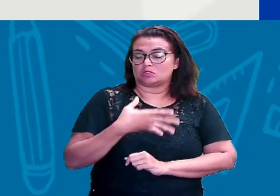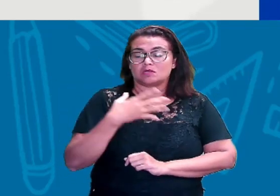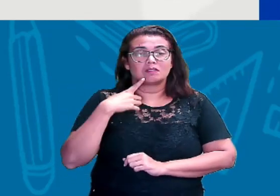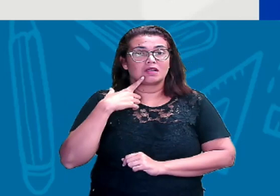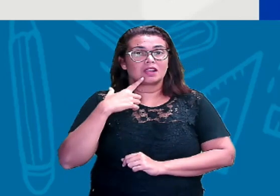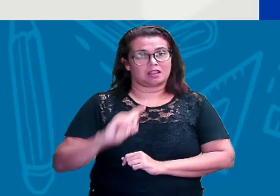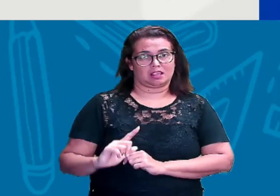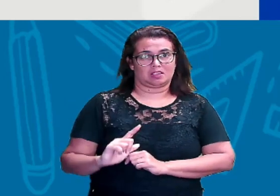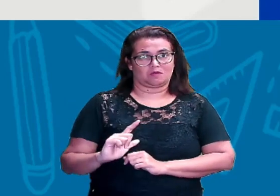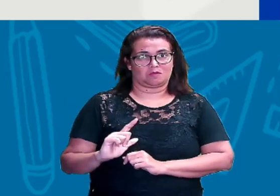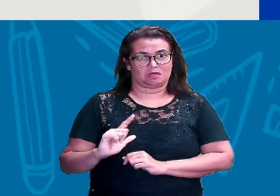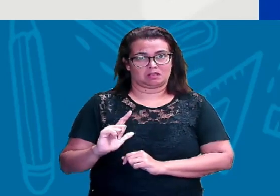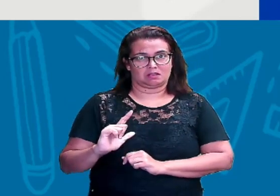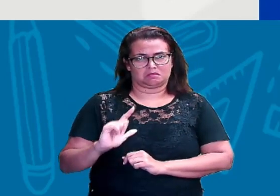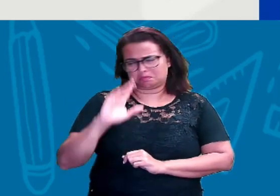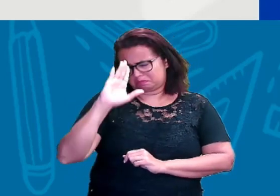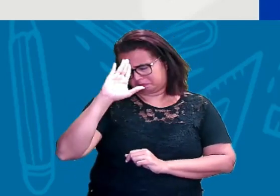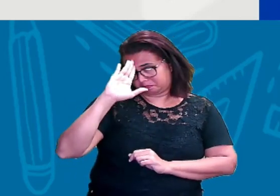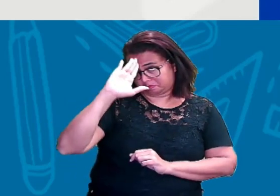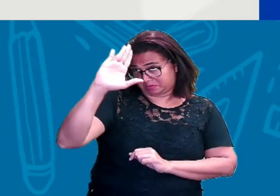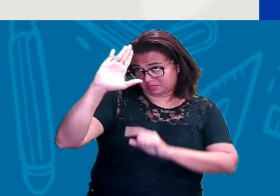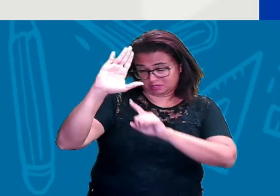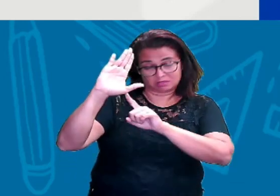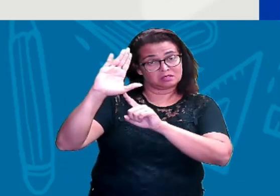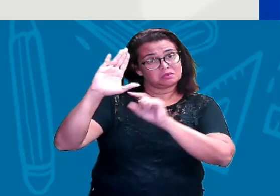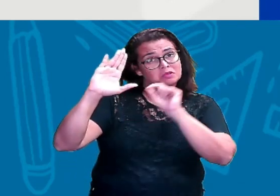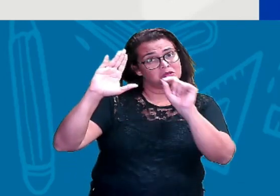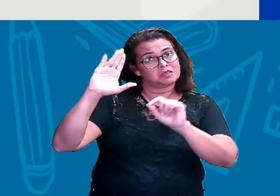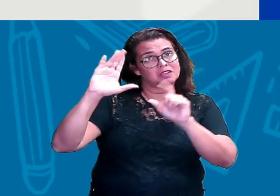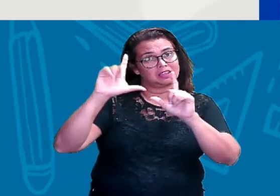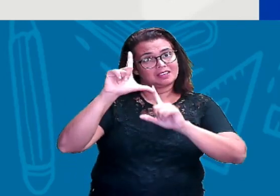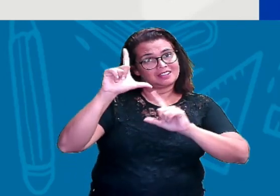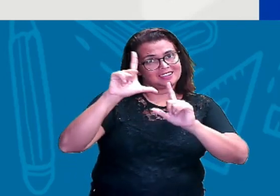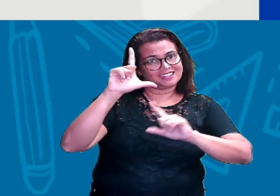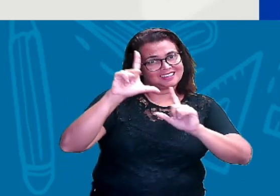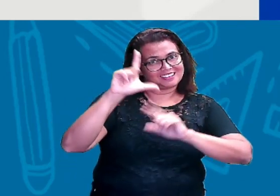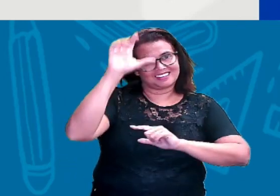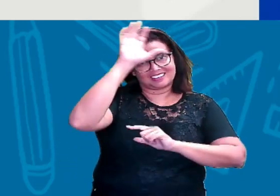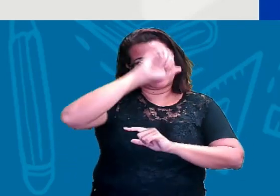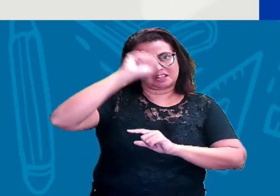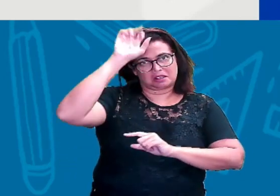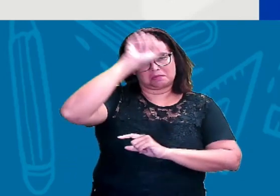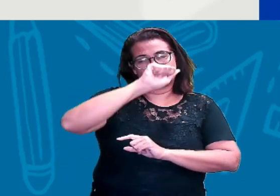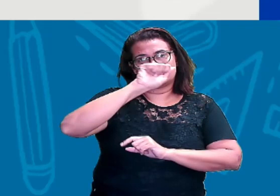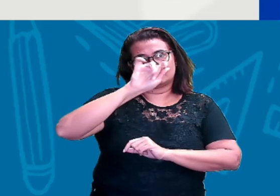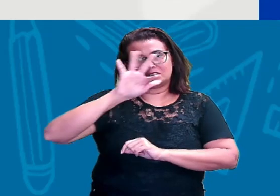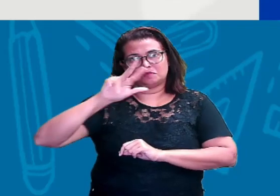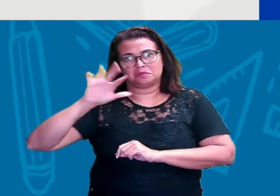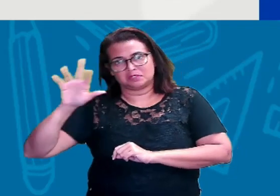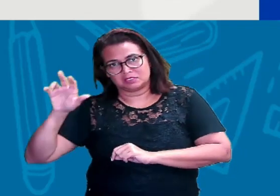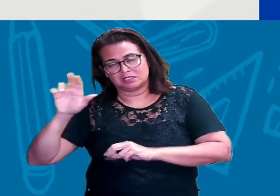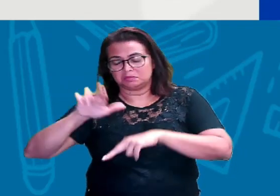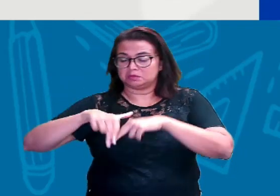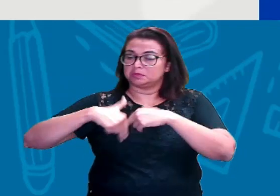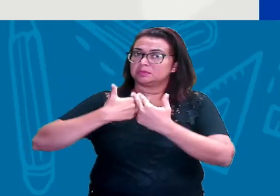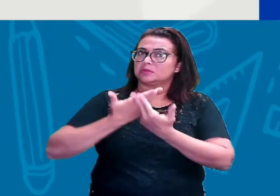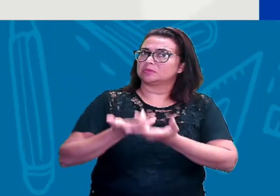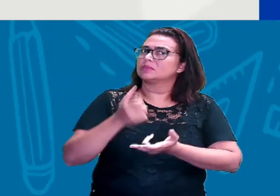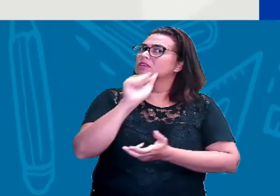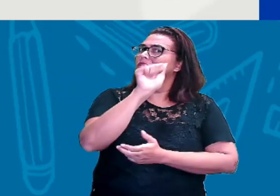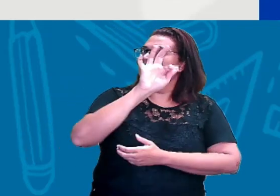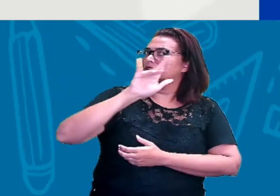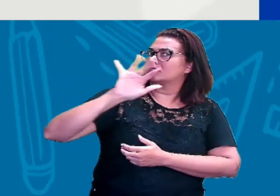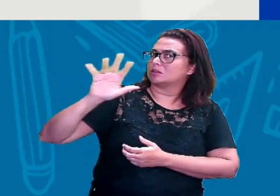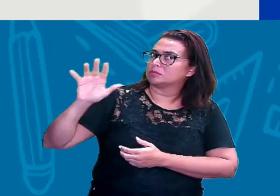saber o principal. Quem é o principal da língua? Sabemos o alfabeto, porque é através dele que a gente vai ter as